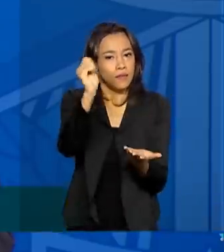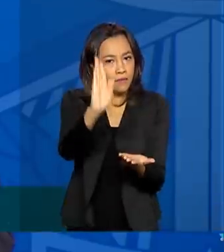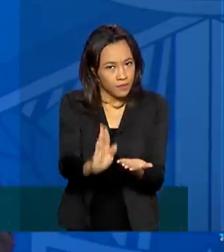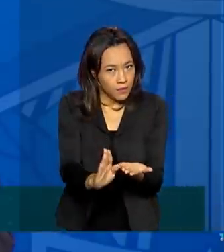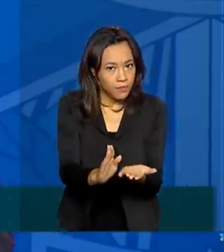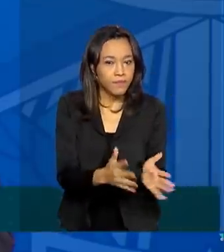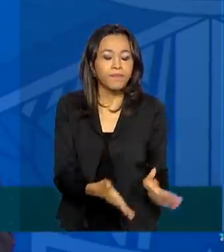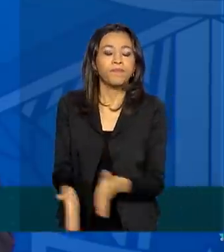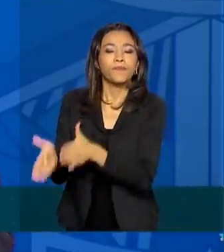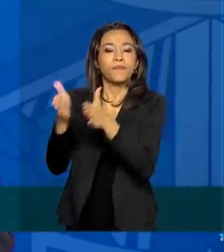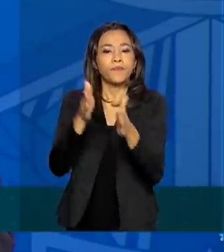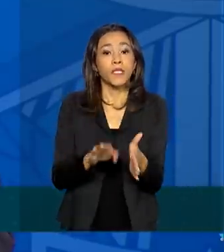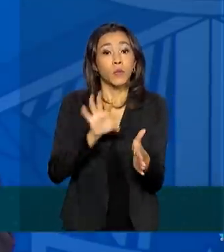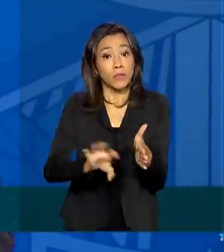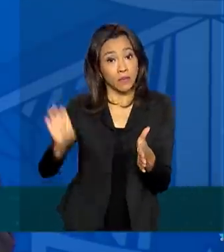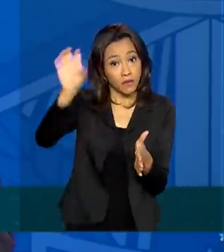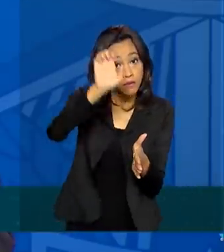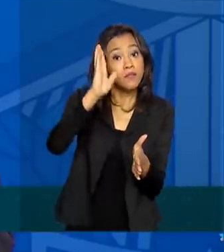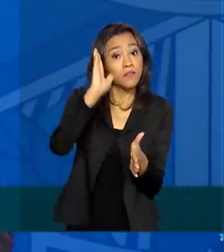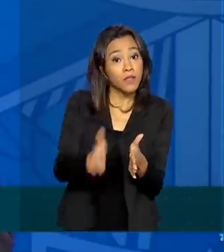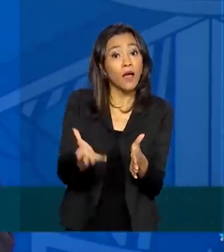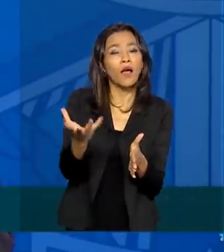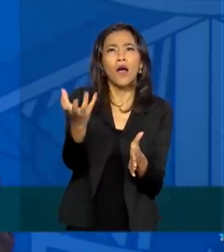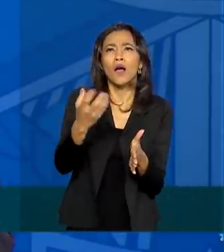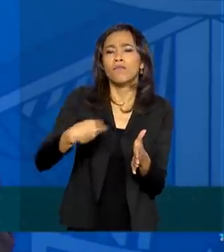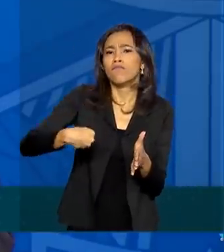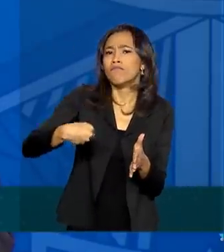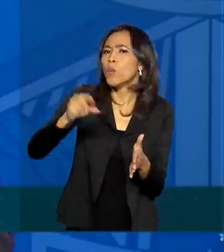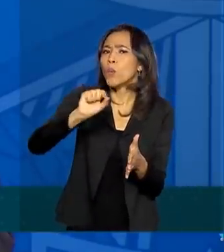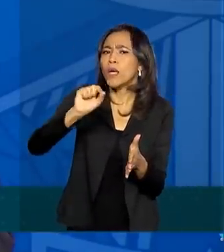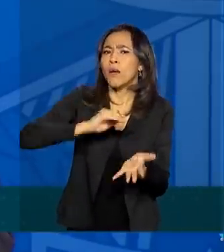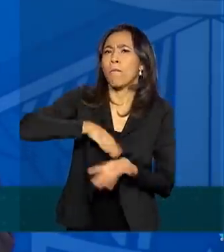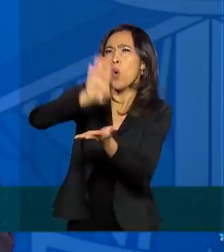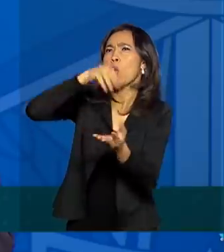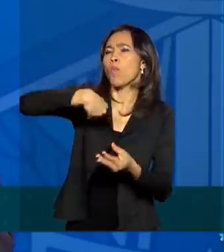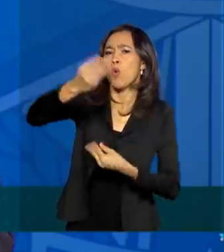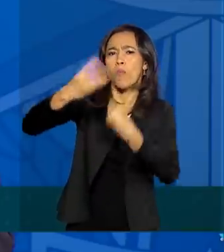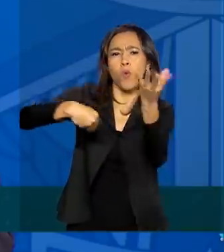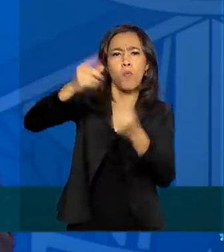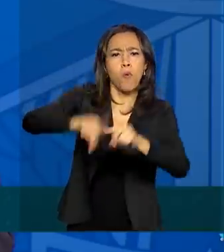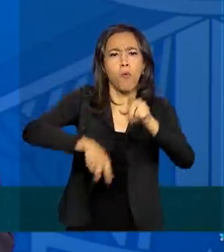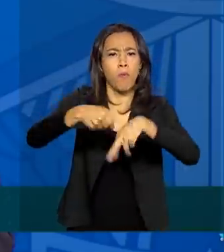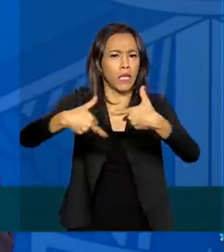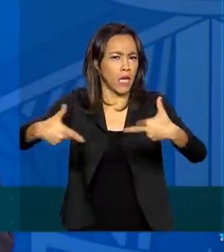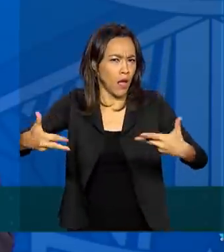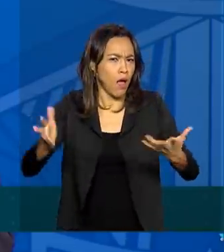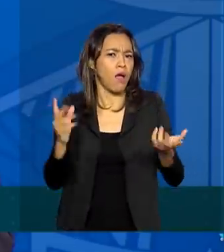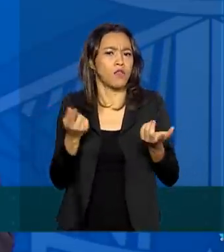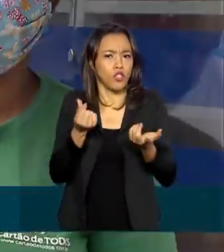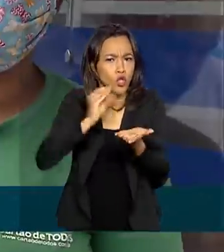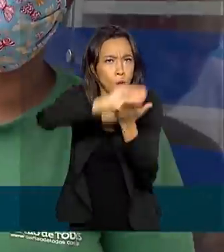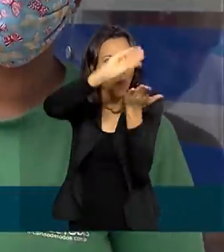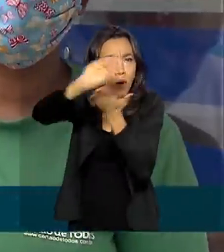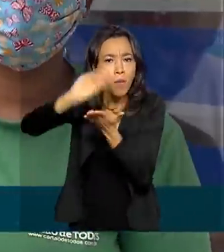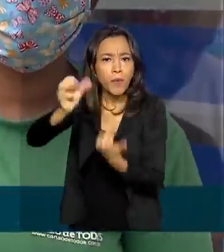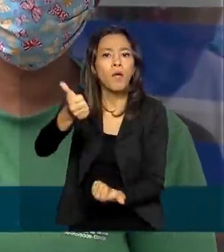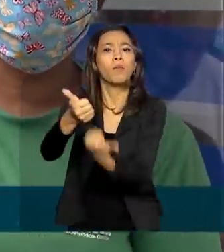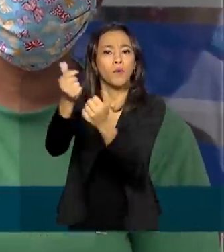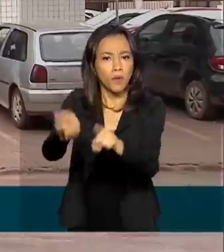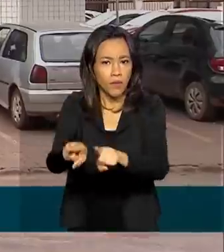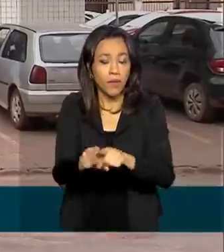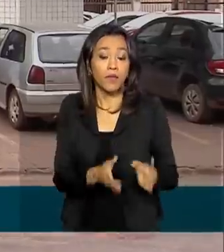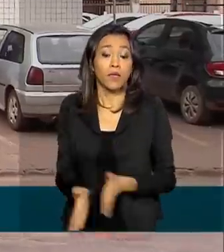Os estados receberam uma enorme quantidade de recursos materiais e financeiros. Entre as